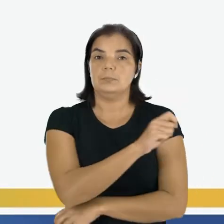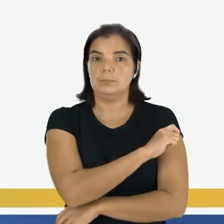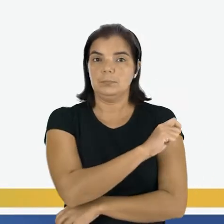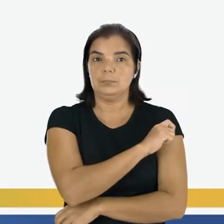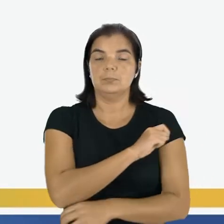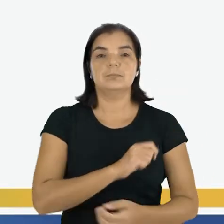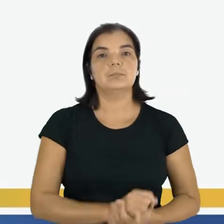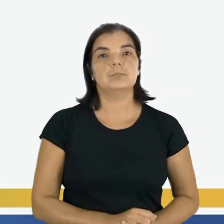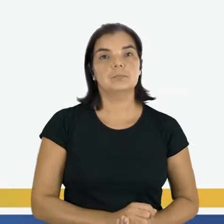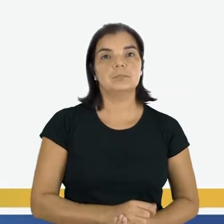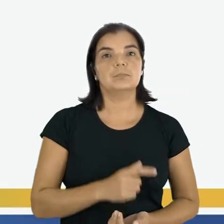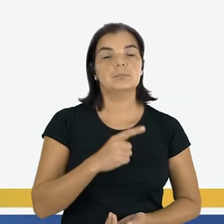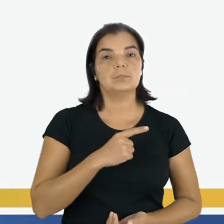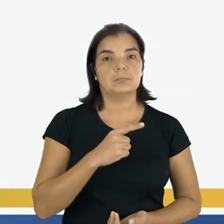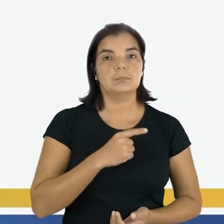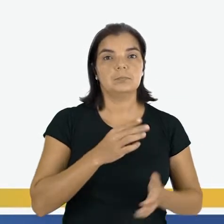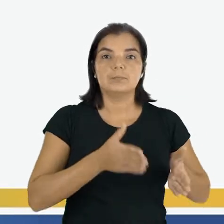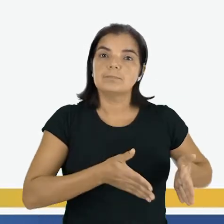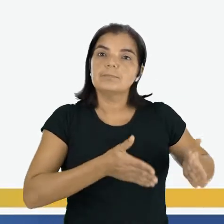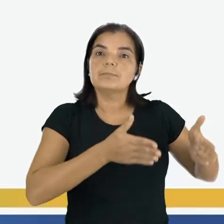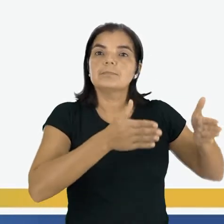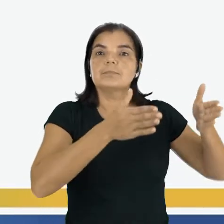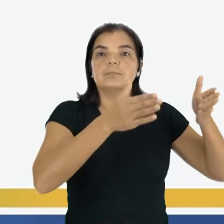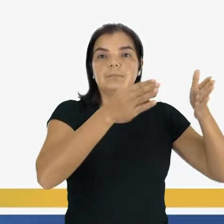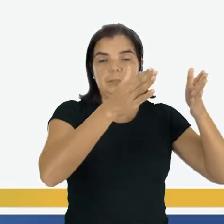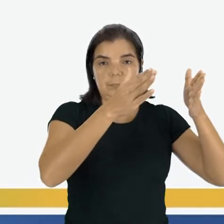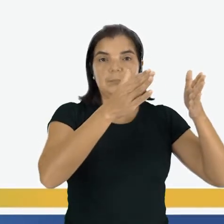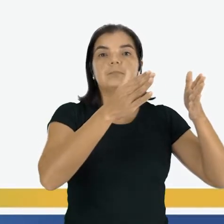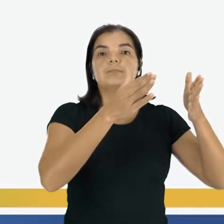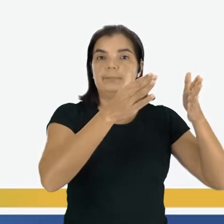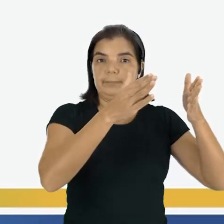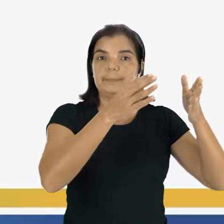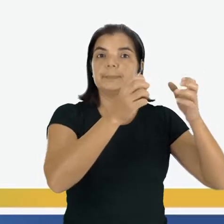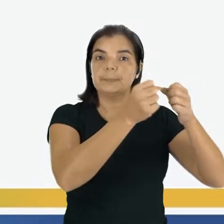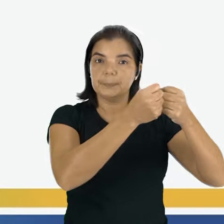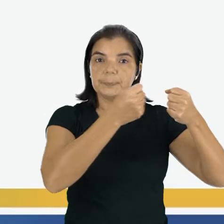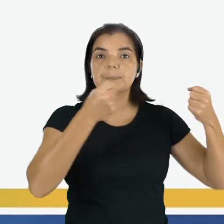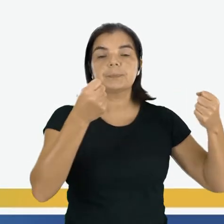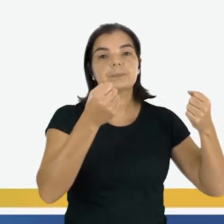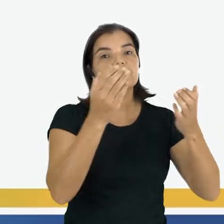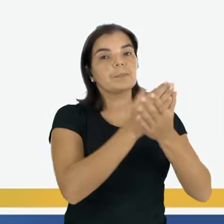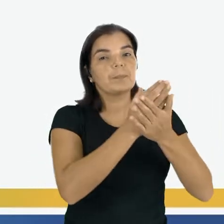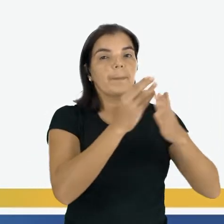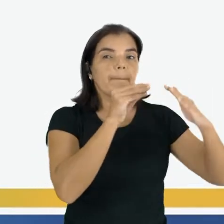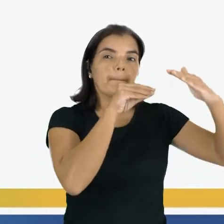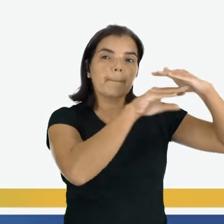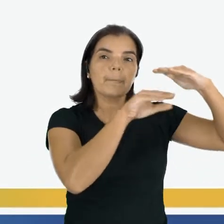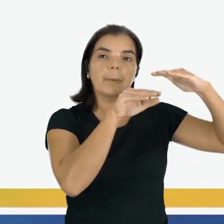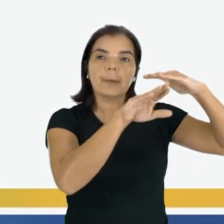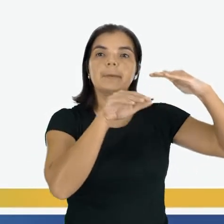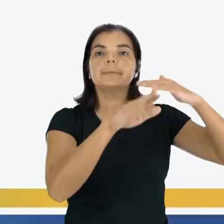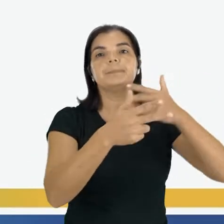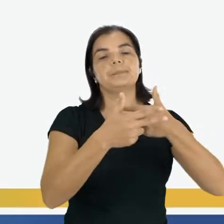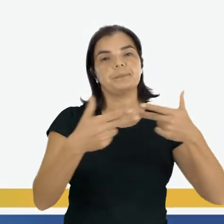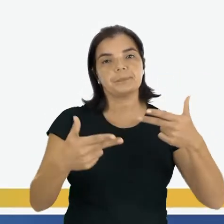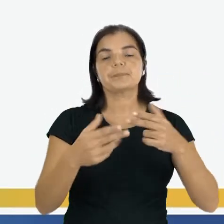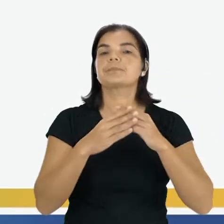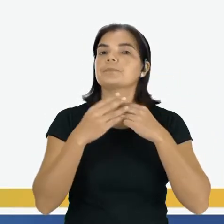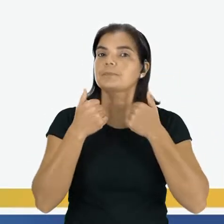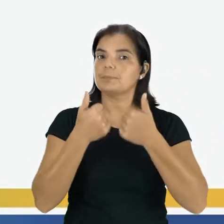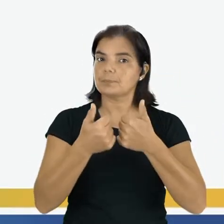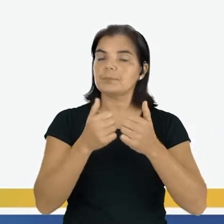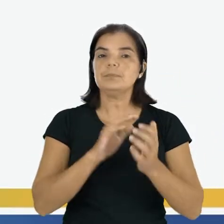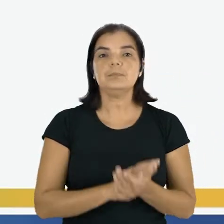A esquerda do menino tem uma estante, um armário, né? E tem alguns objetos. Muito bem.